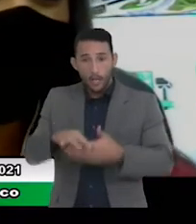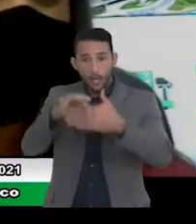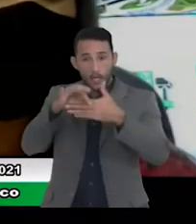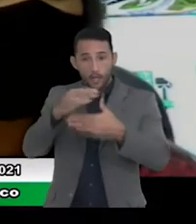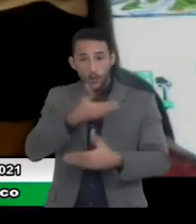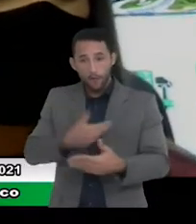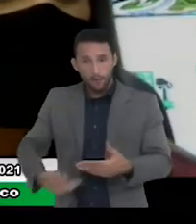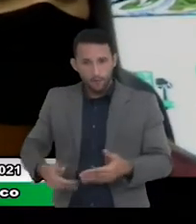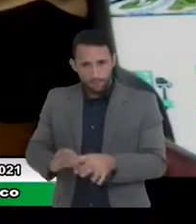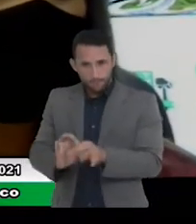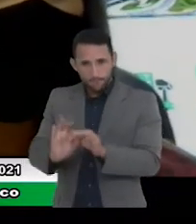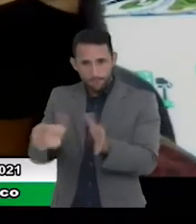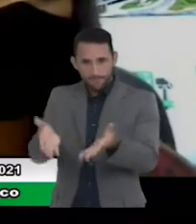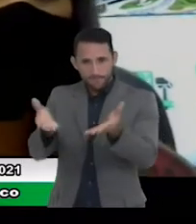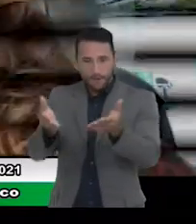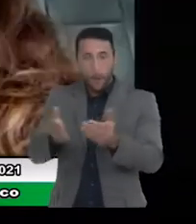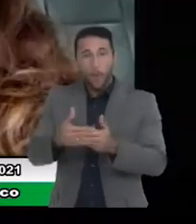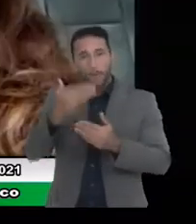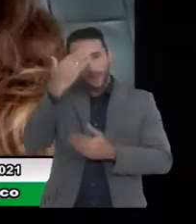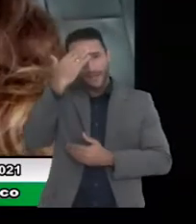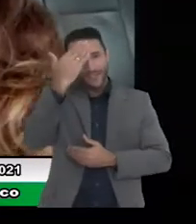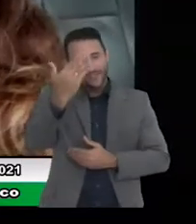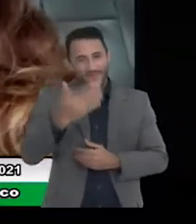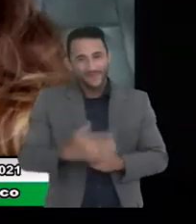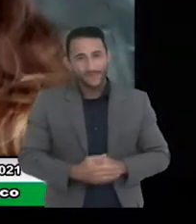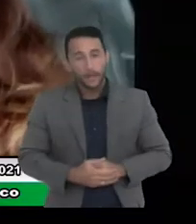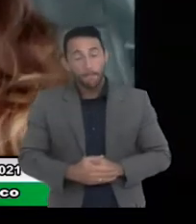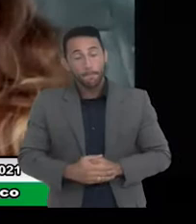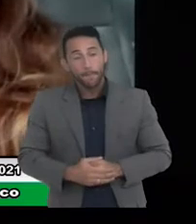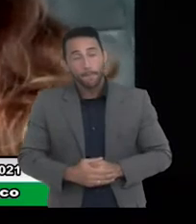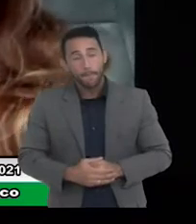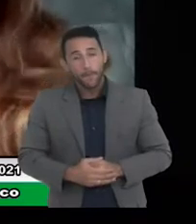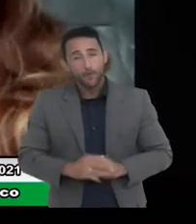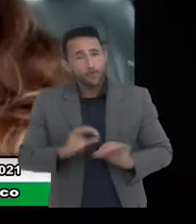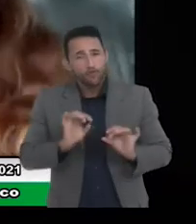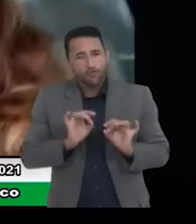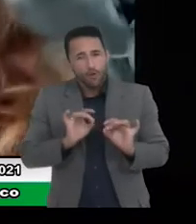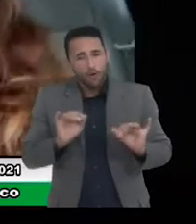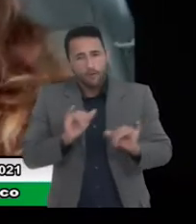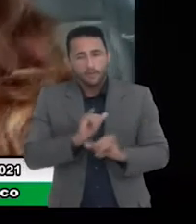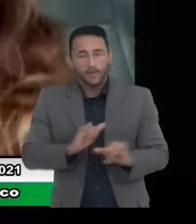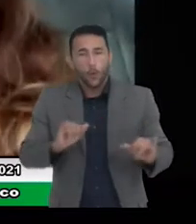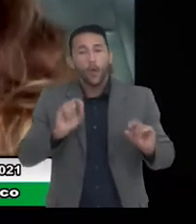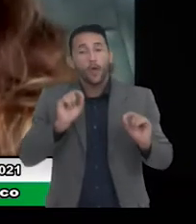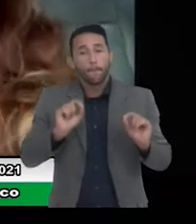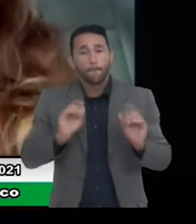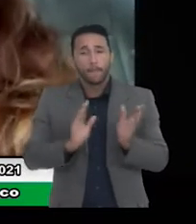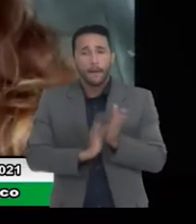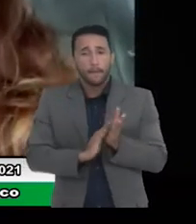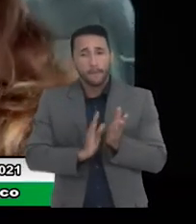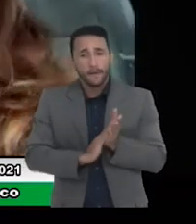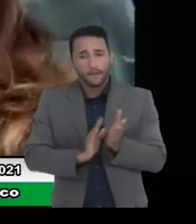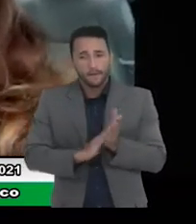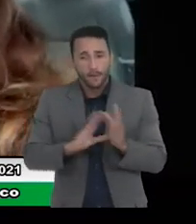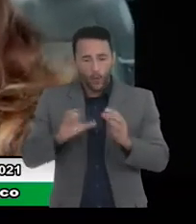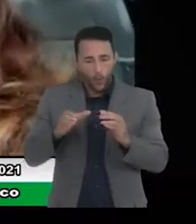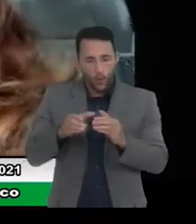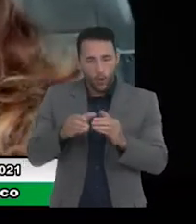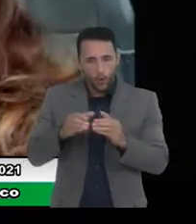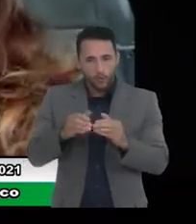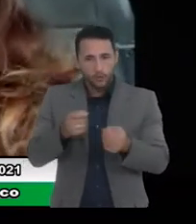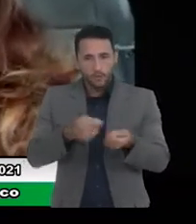fique à vontade muito obrigada eu quero apenas registrar aqui os parabéns a comissão de